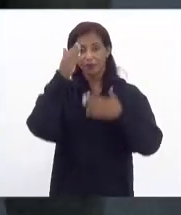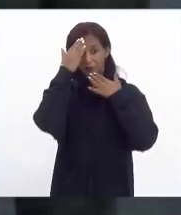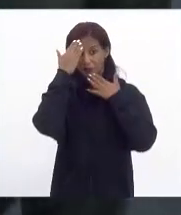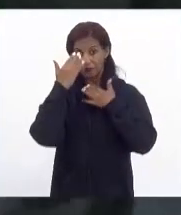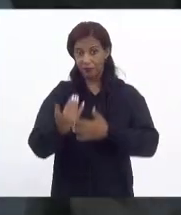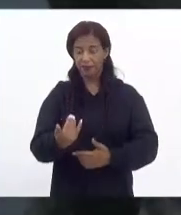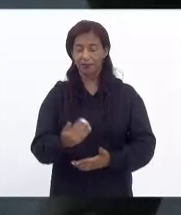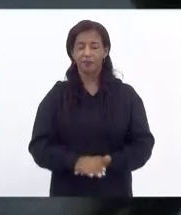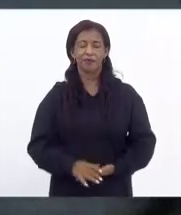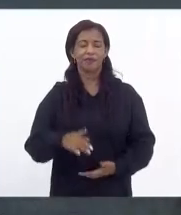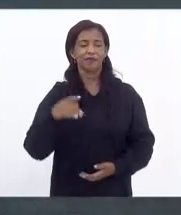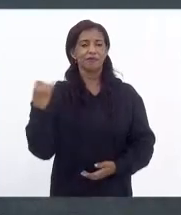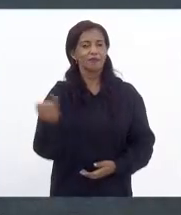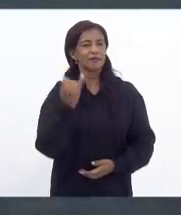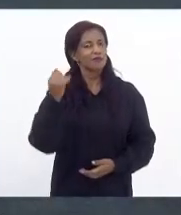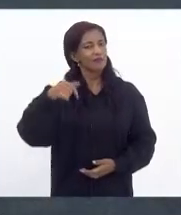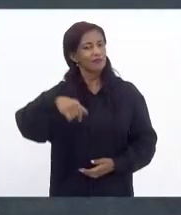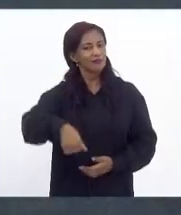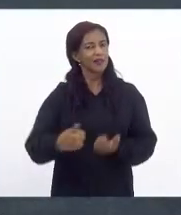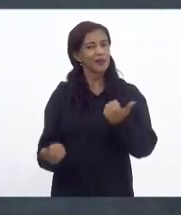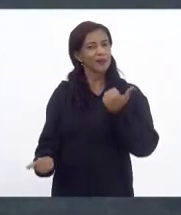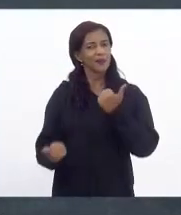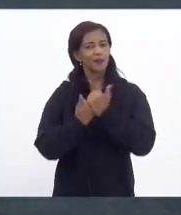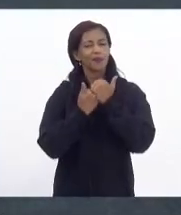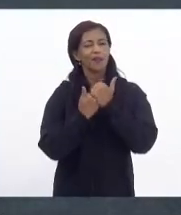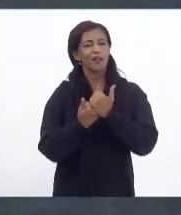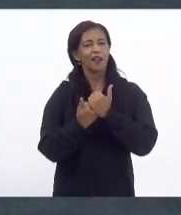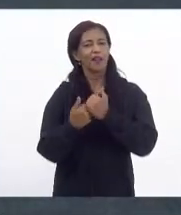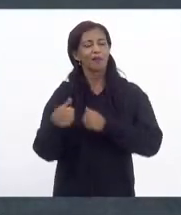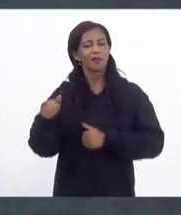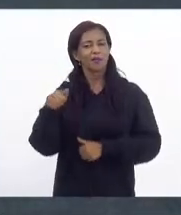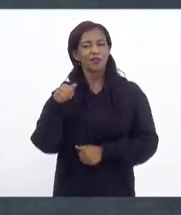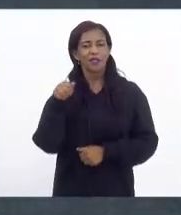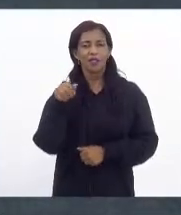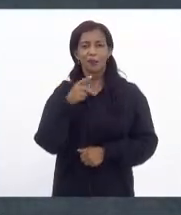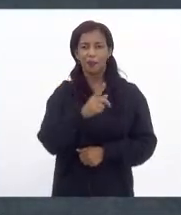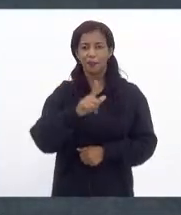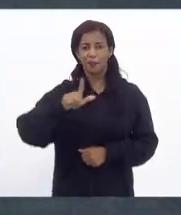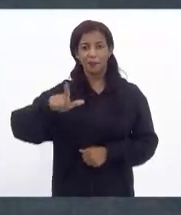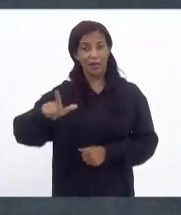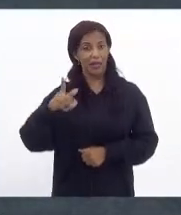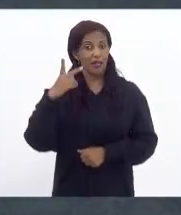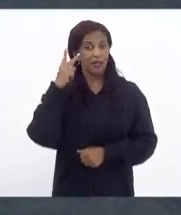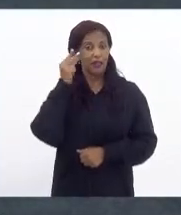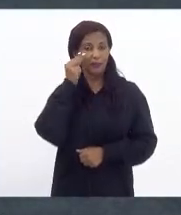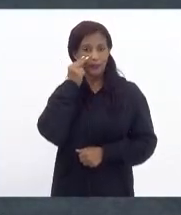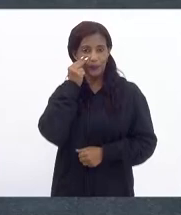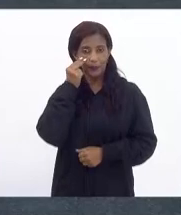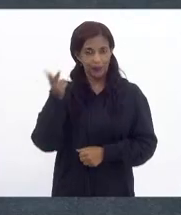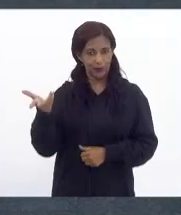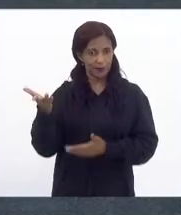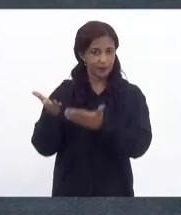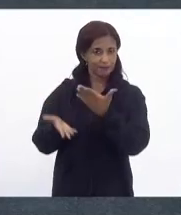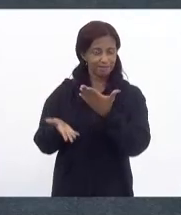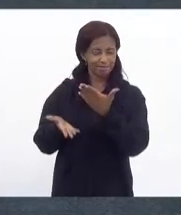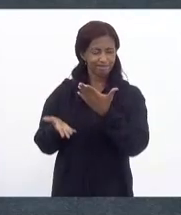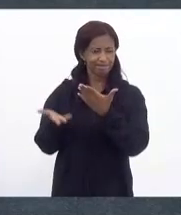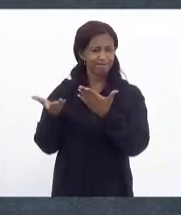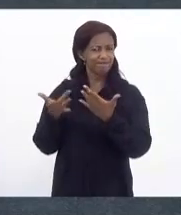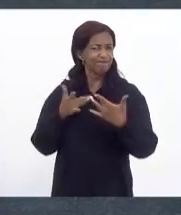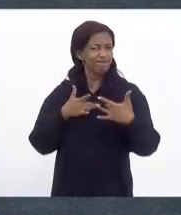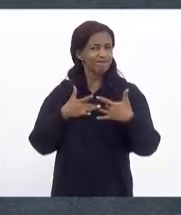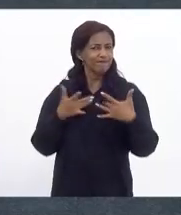super importante aqui apoiarmos o projeto de lei apresentado pela deputada Mônica Francisco com extrema